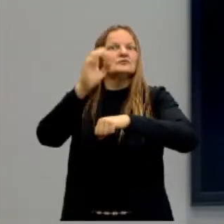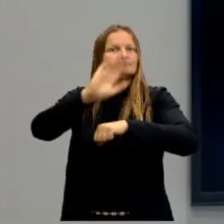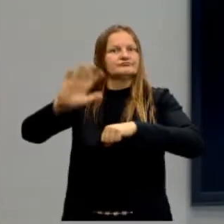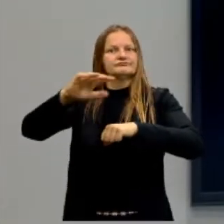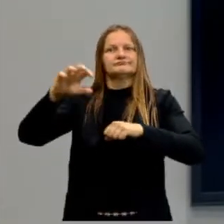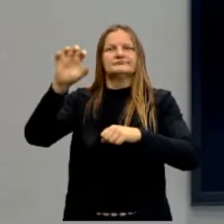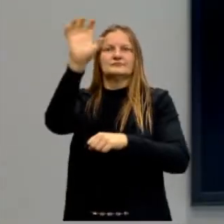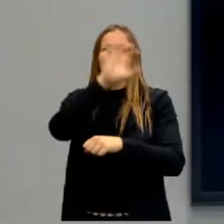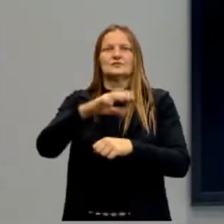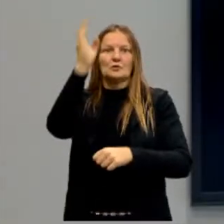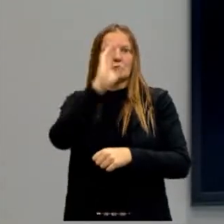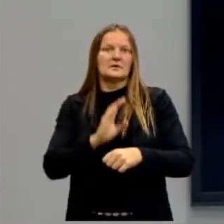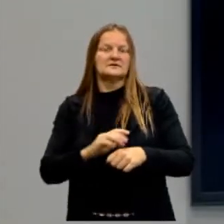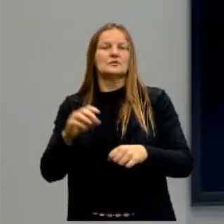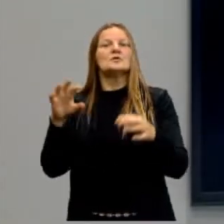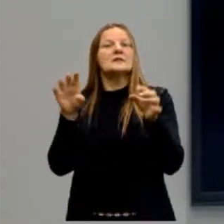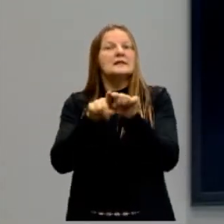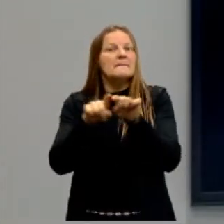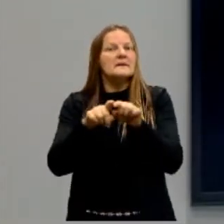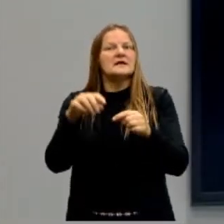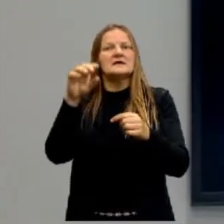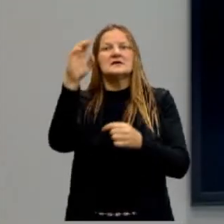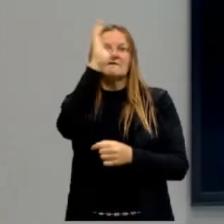federação, ou pode ser a própria união também.